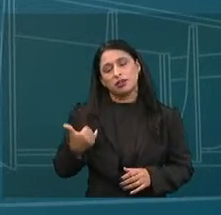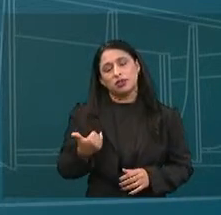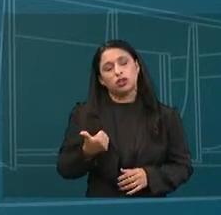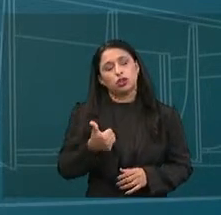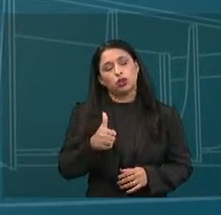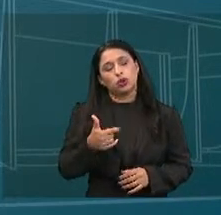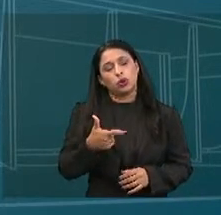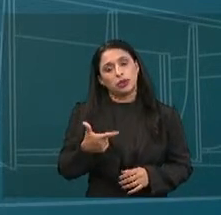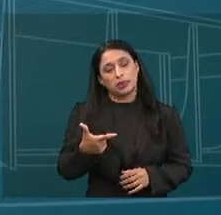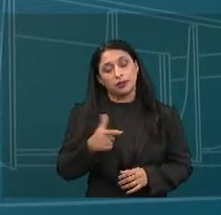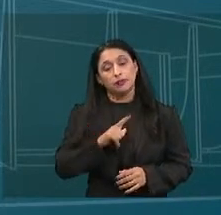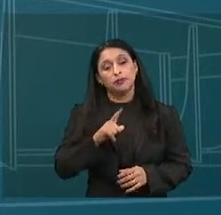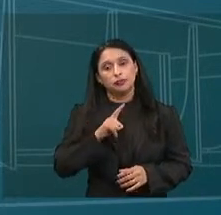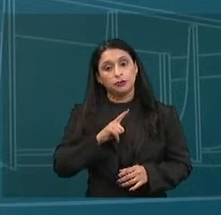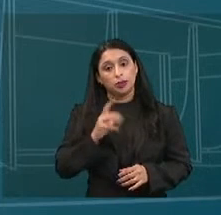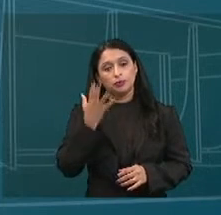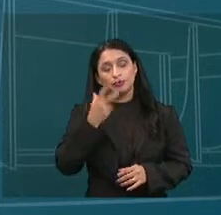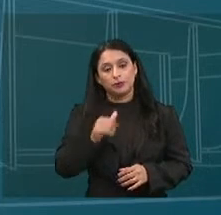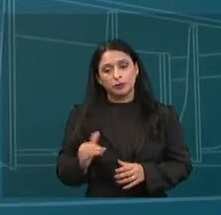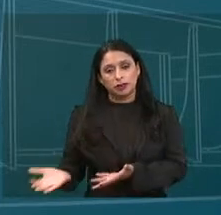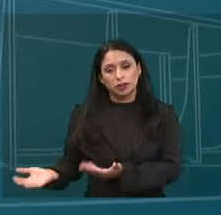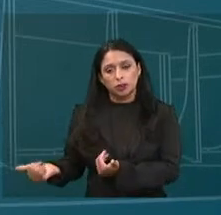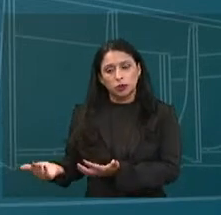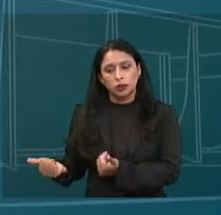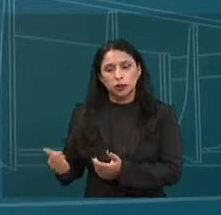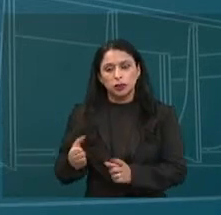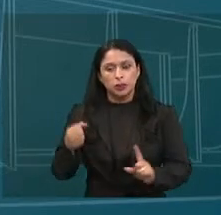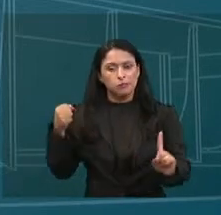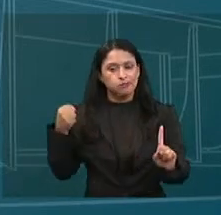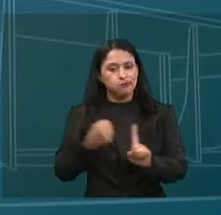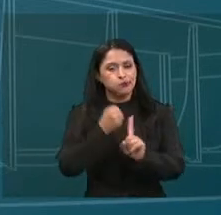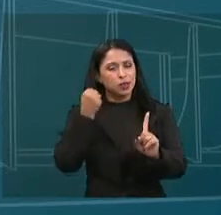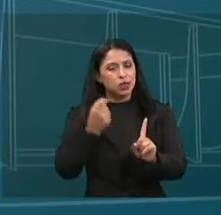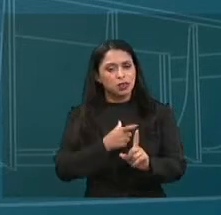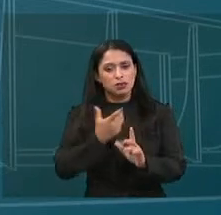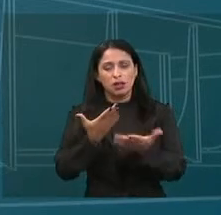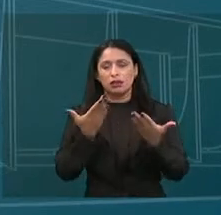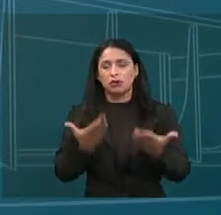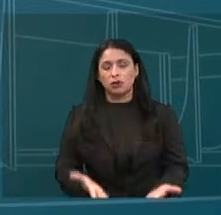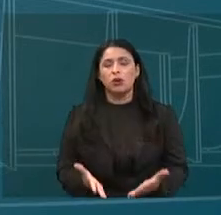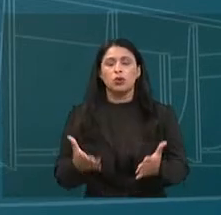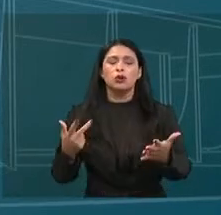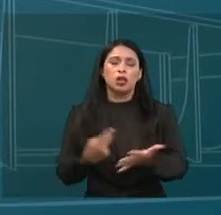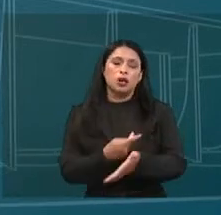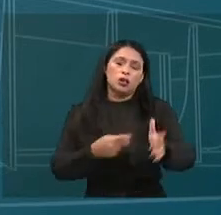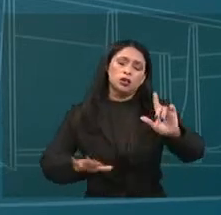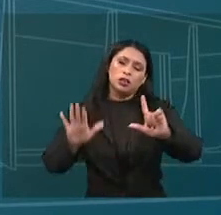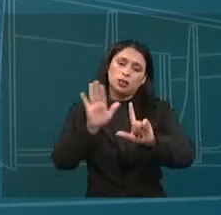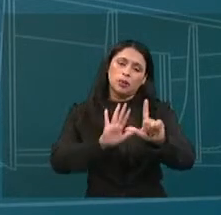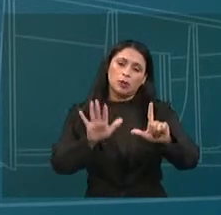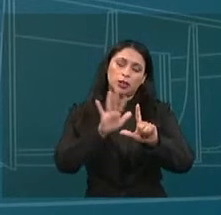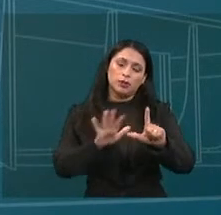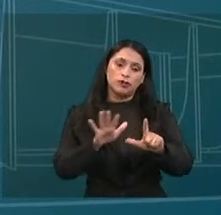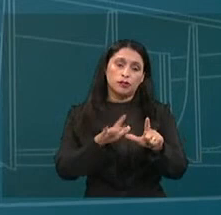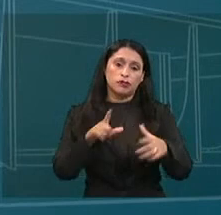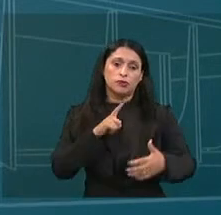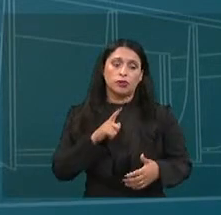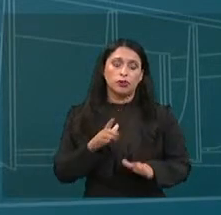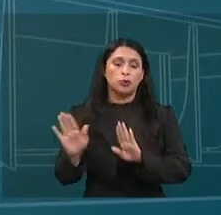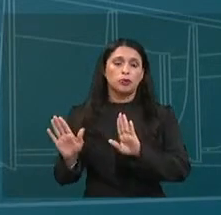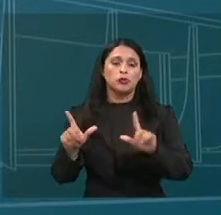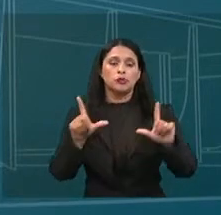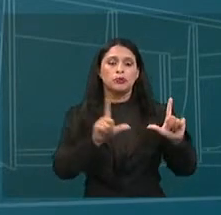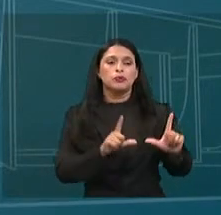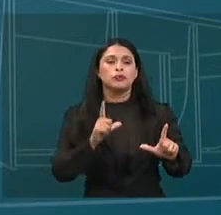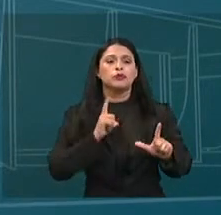que crianças e adolescentes são fortemente impactados pelo que acontece nas plataformas. Próximo, por favor. Relevante é